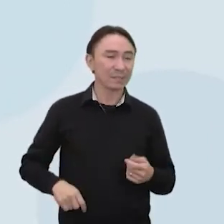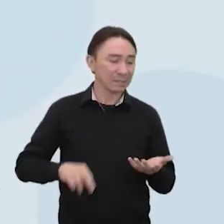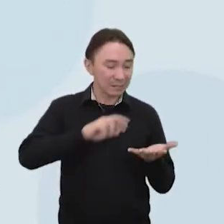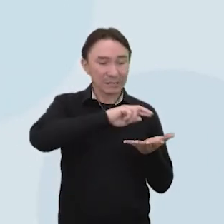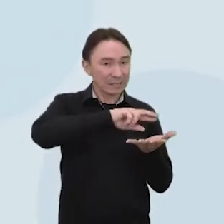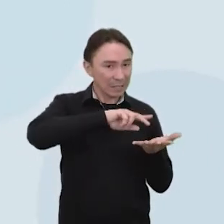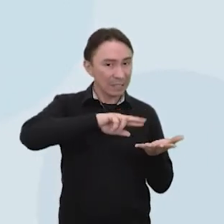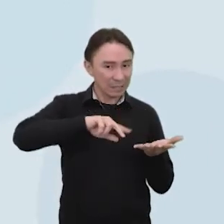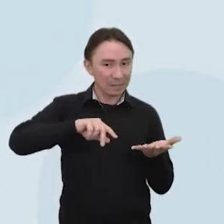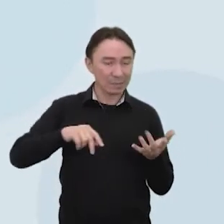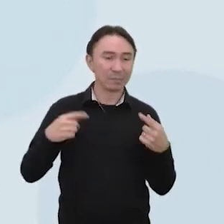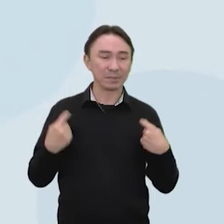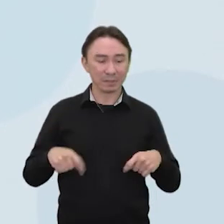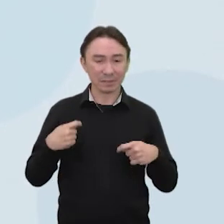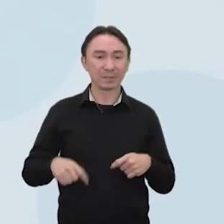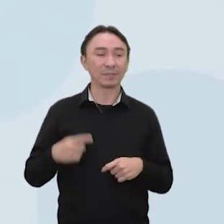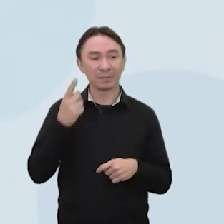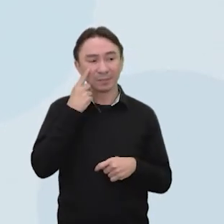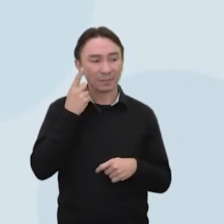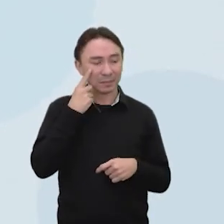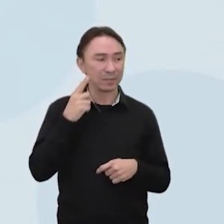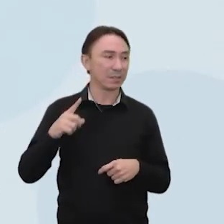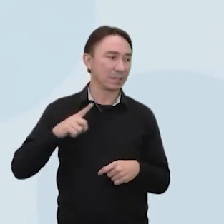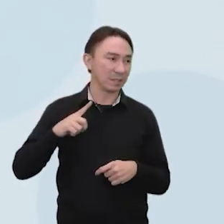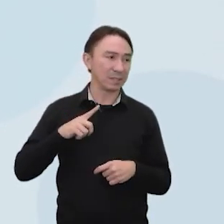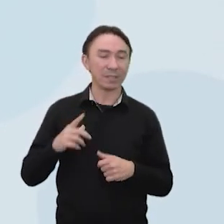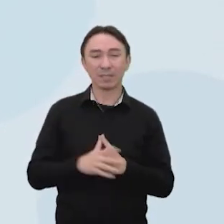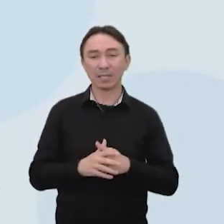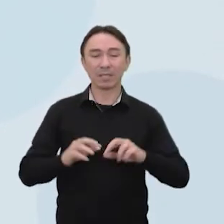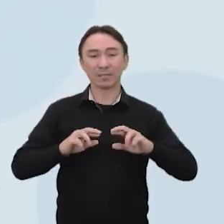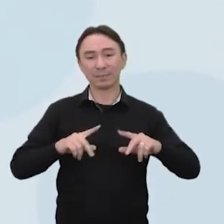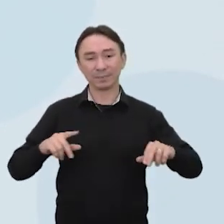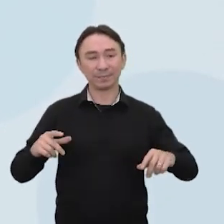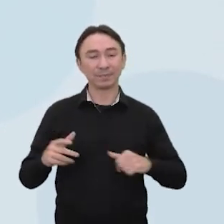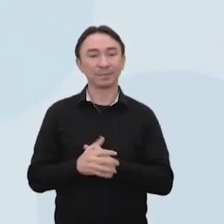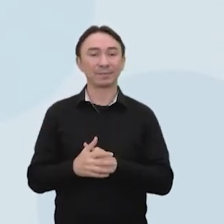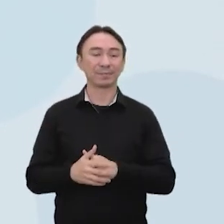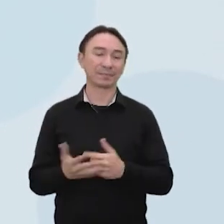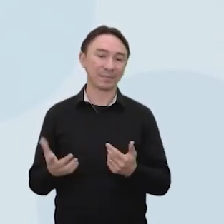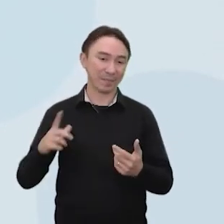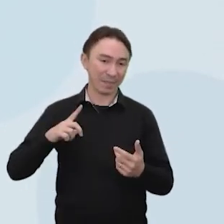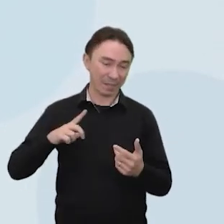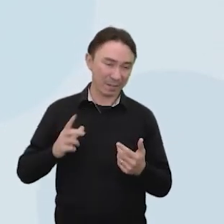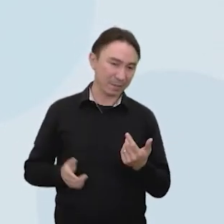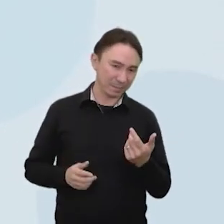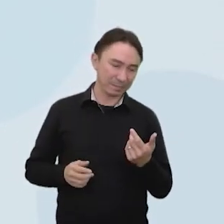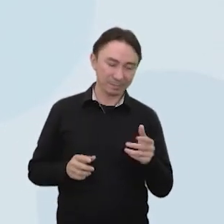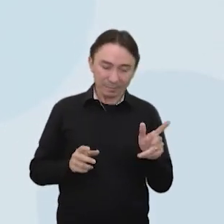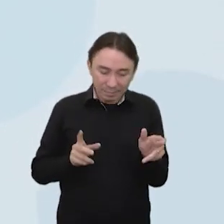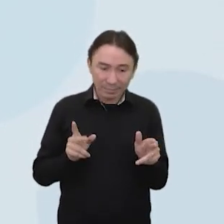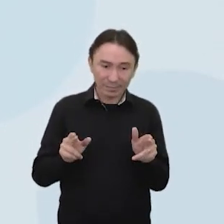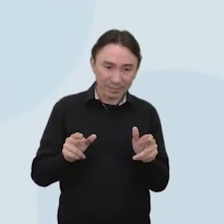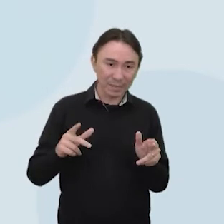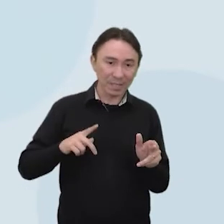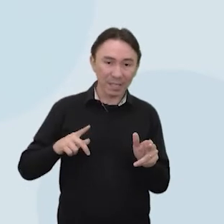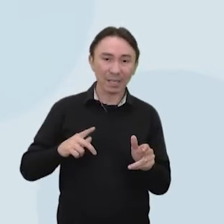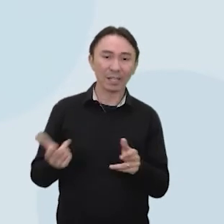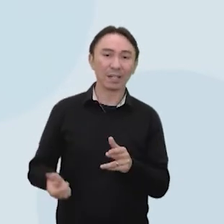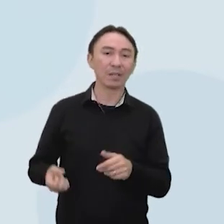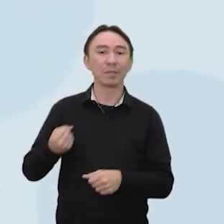matriz energética. Então, olha lá. Vamos ouvir um trecho desse episódio, porque é uma reportagem, né, que chama episódio 76 do